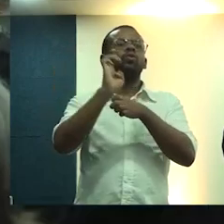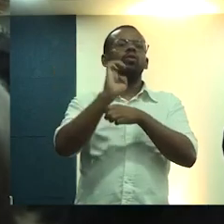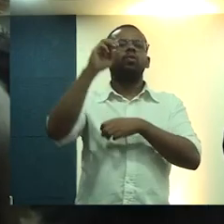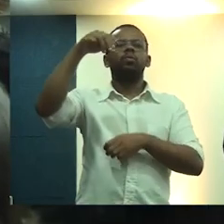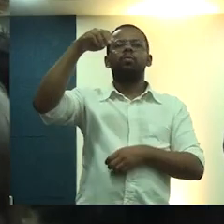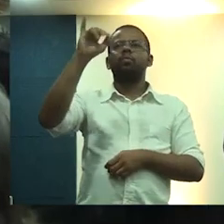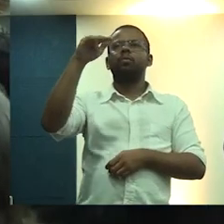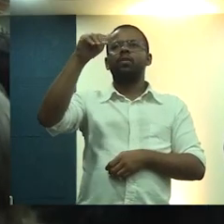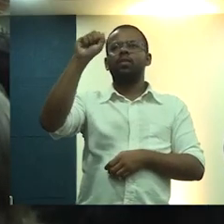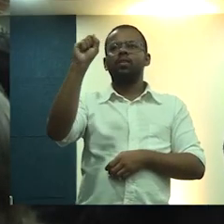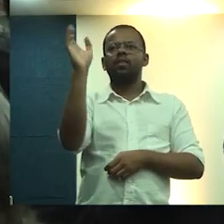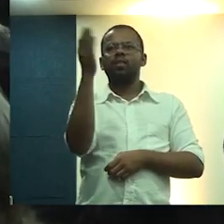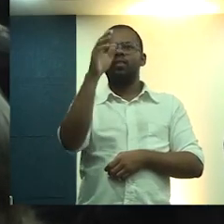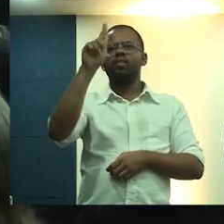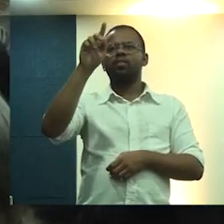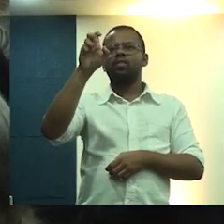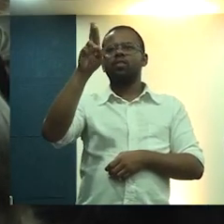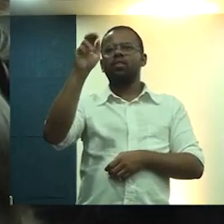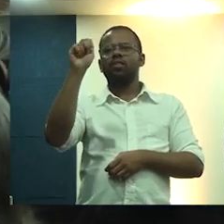senhora do Leal.